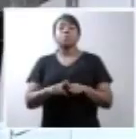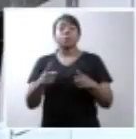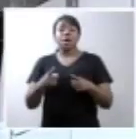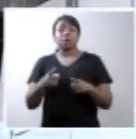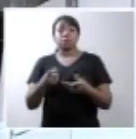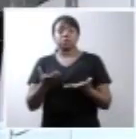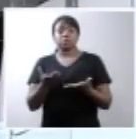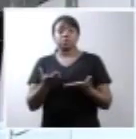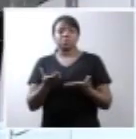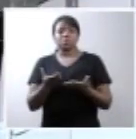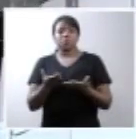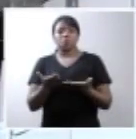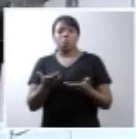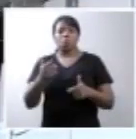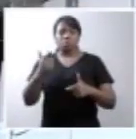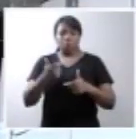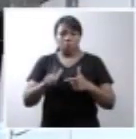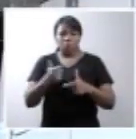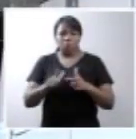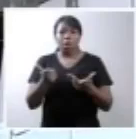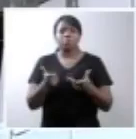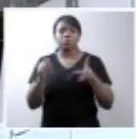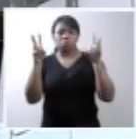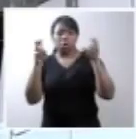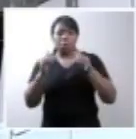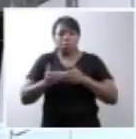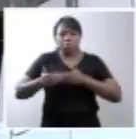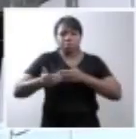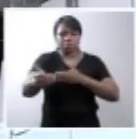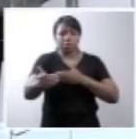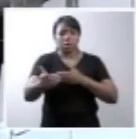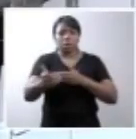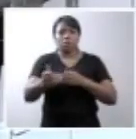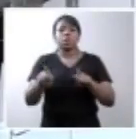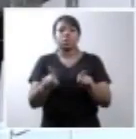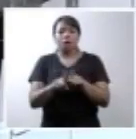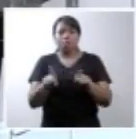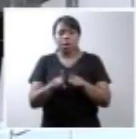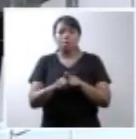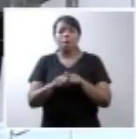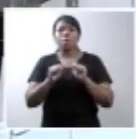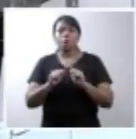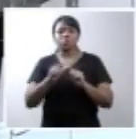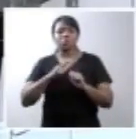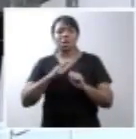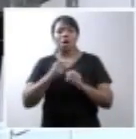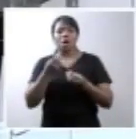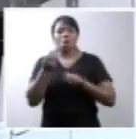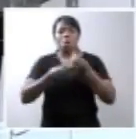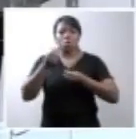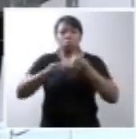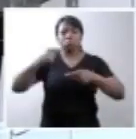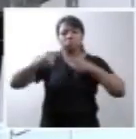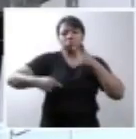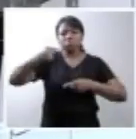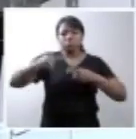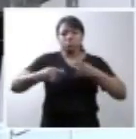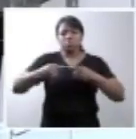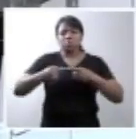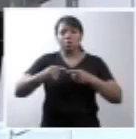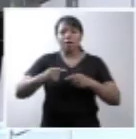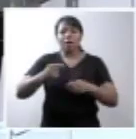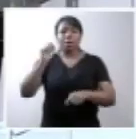que a má condução do tema daqui por diante possa encobrir pretextos para um debate sobre a